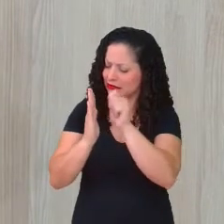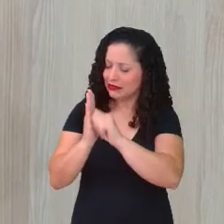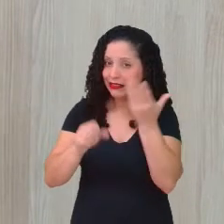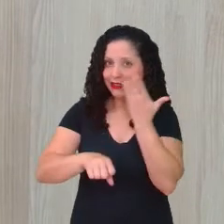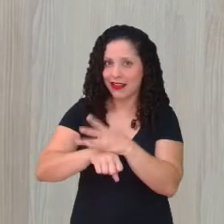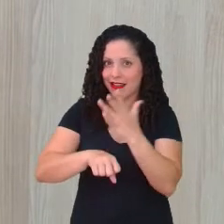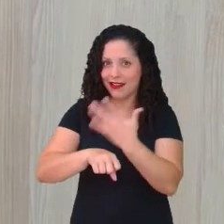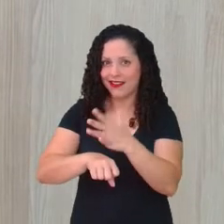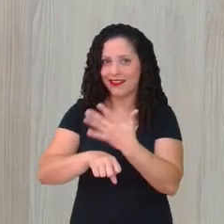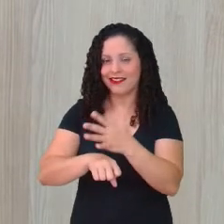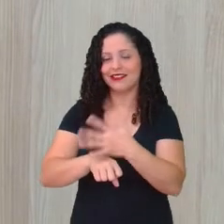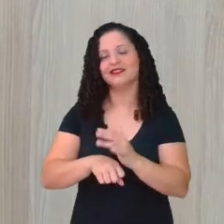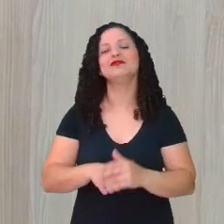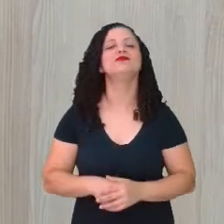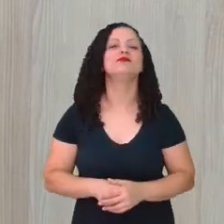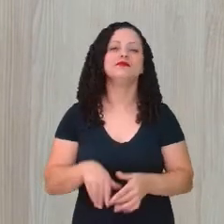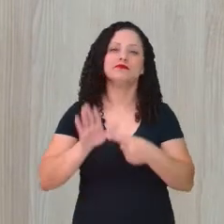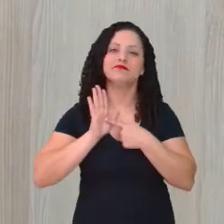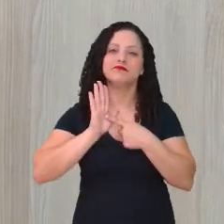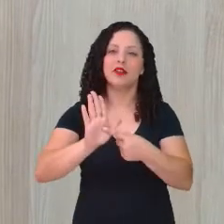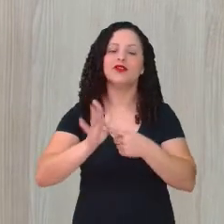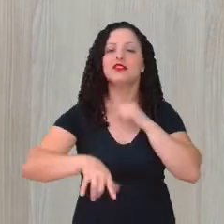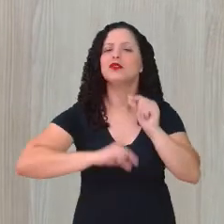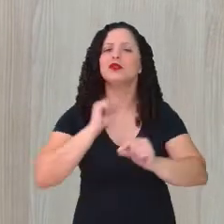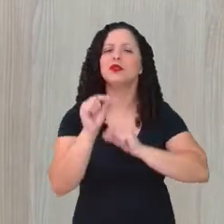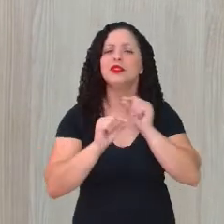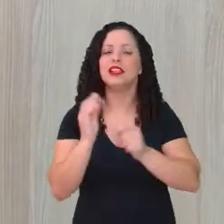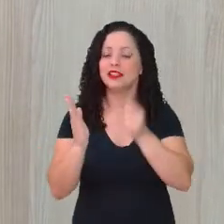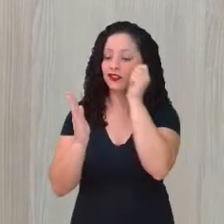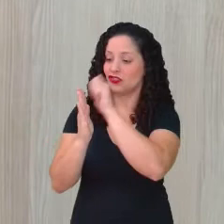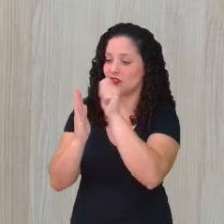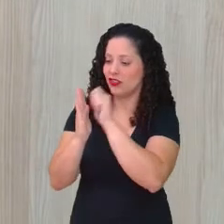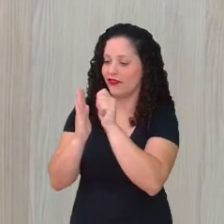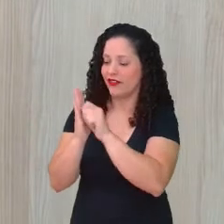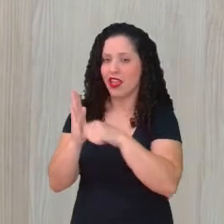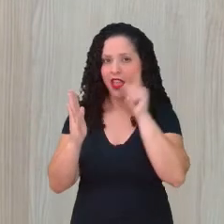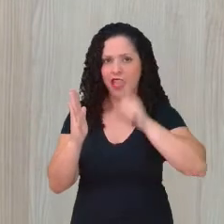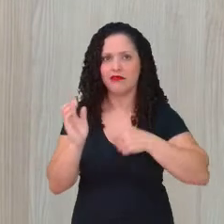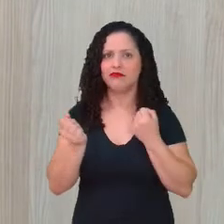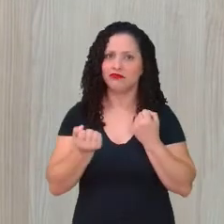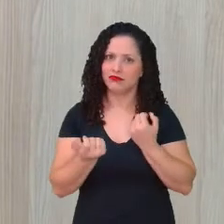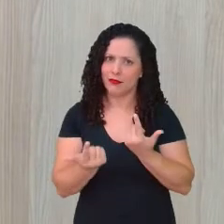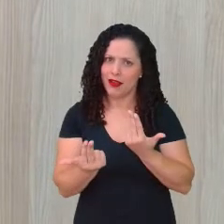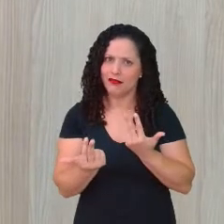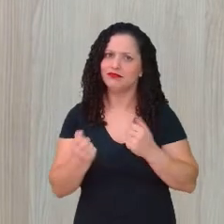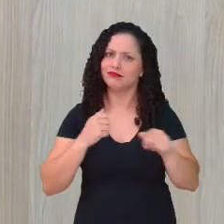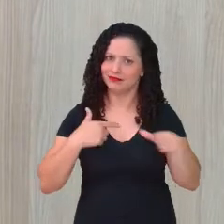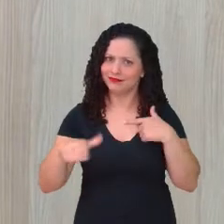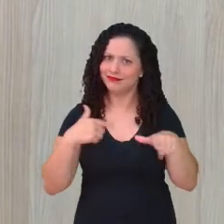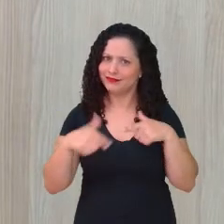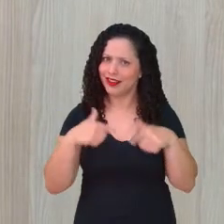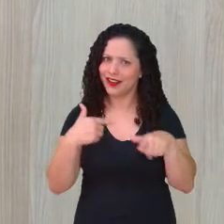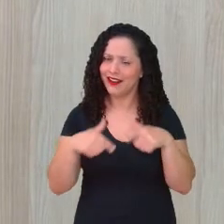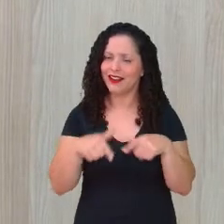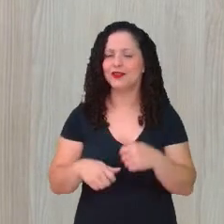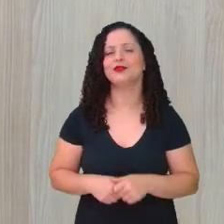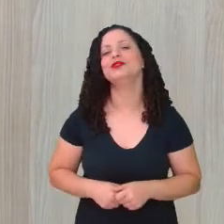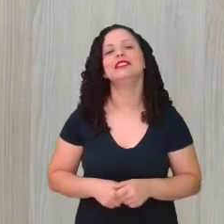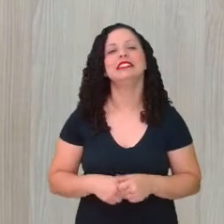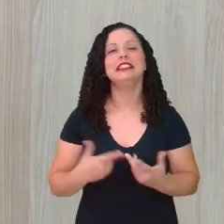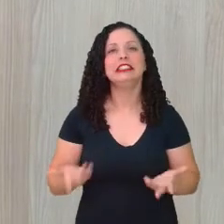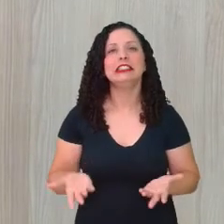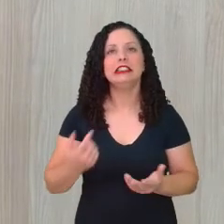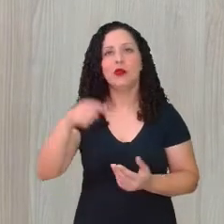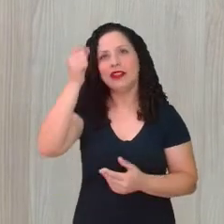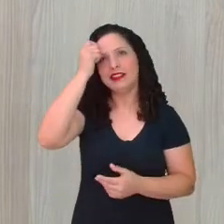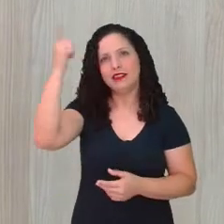Verdade. E aí, porque aí mostra que o escrever é um ofício, é um trabalho também. E que a gente quebra um pouco a ideia